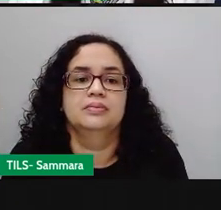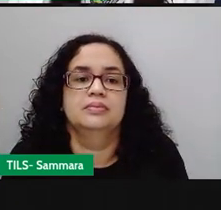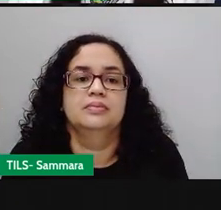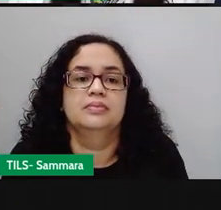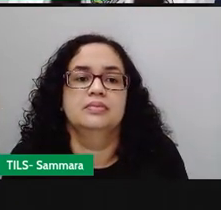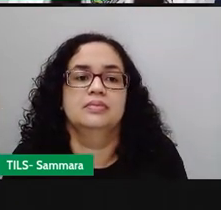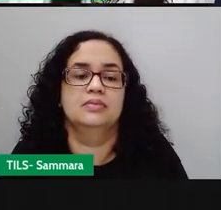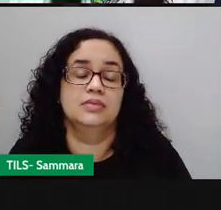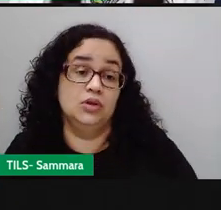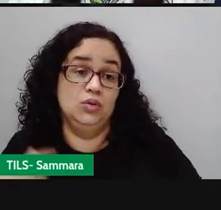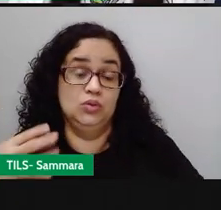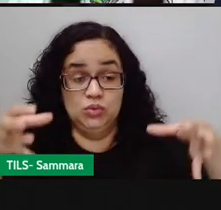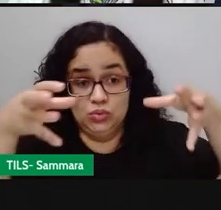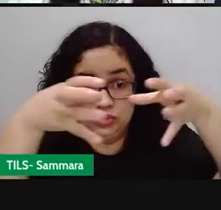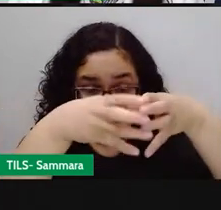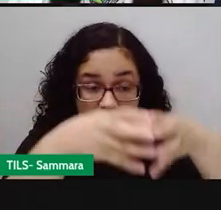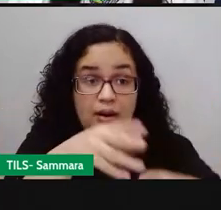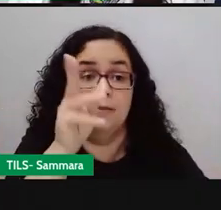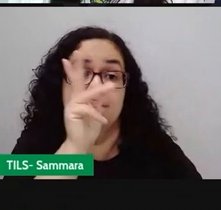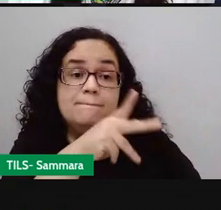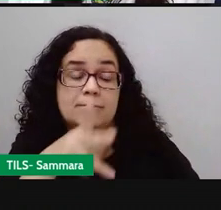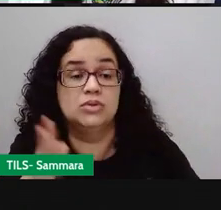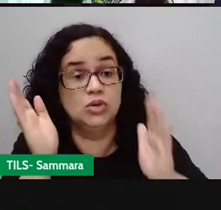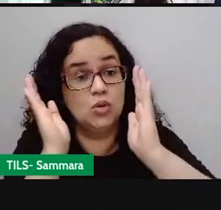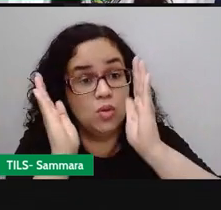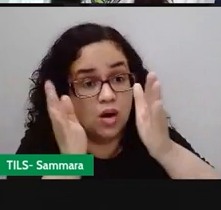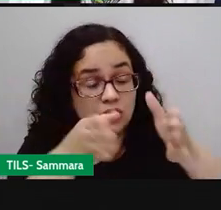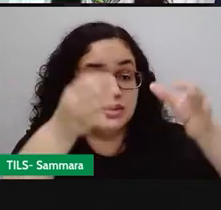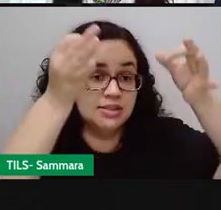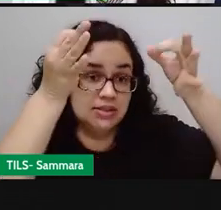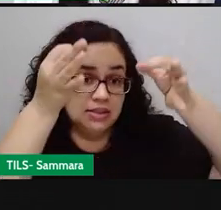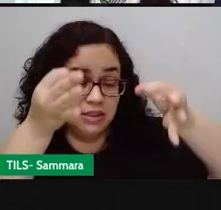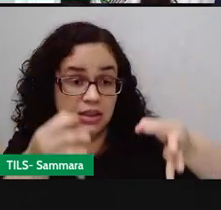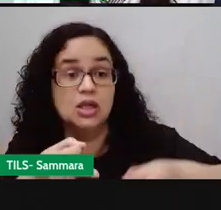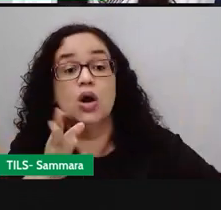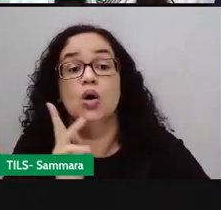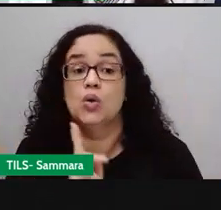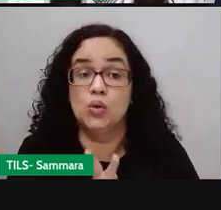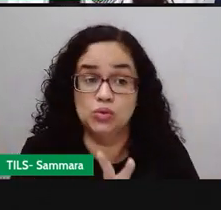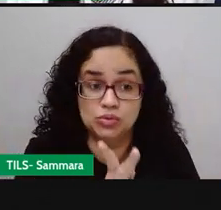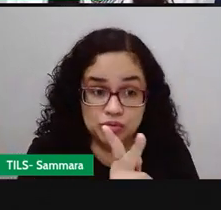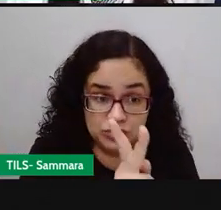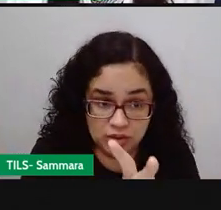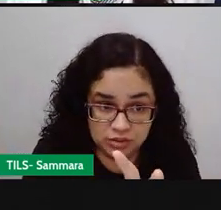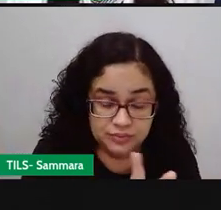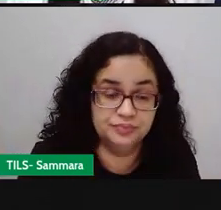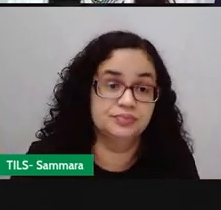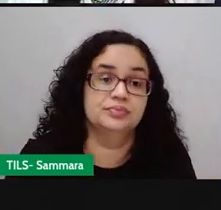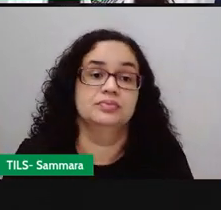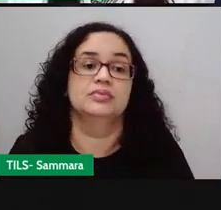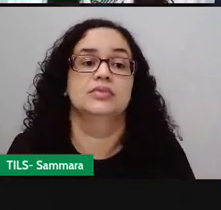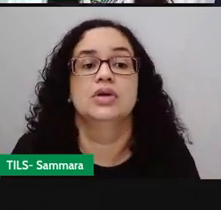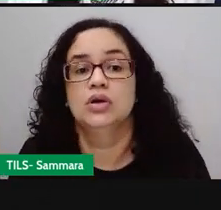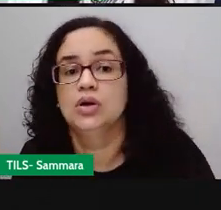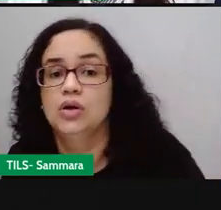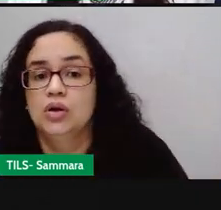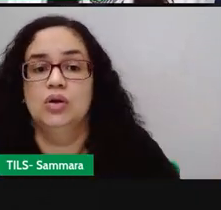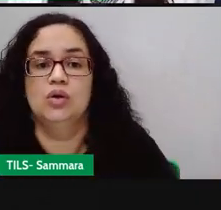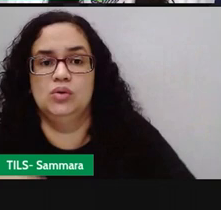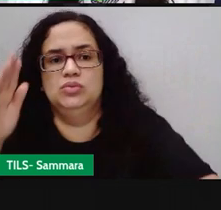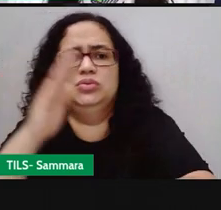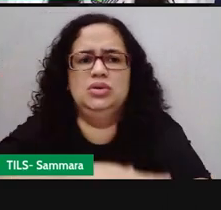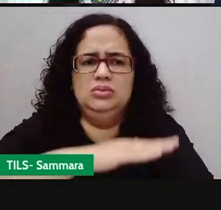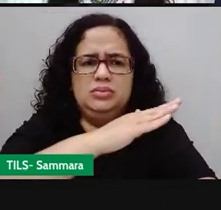Aí mais um trecho, a Pró já colocou na ordem correta, ó. Dando continuidade, um sapo muito